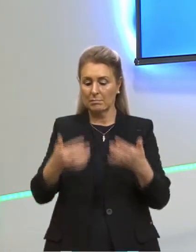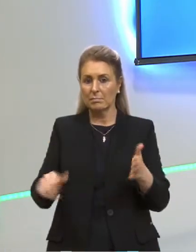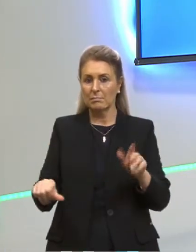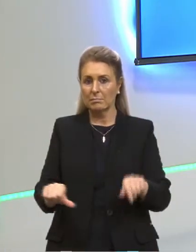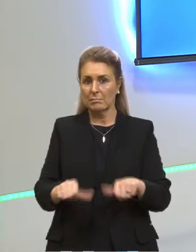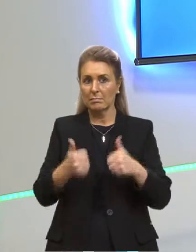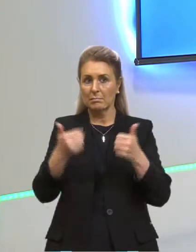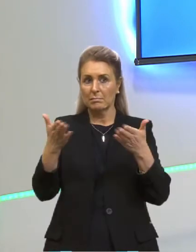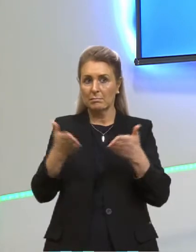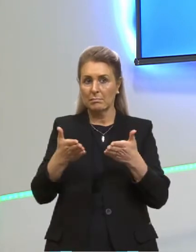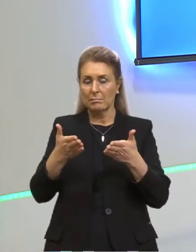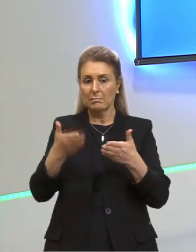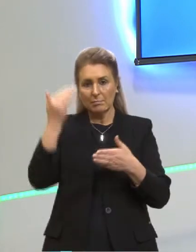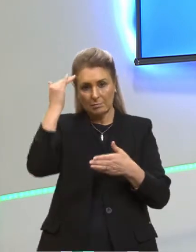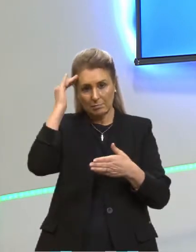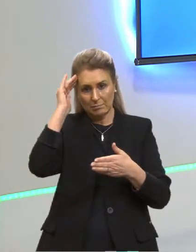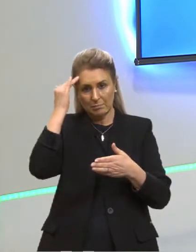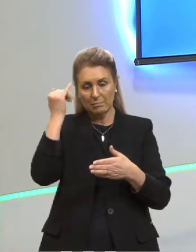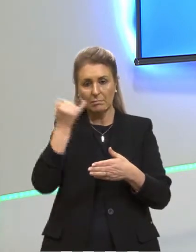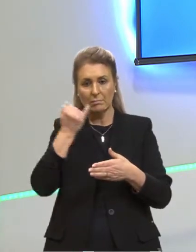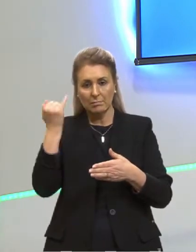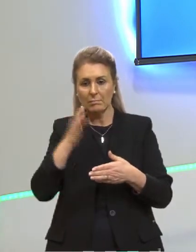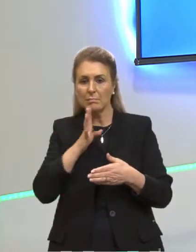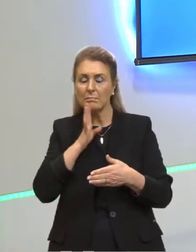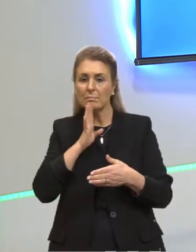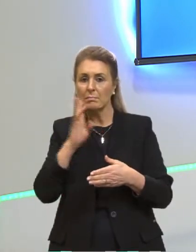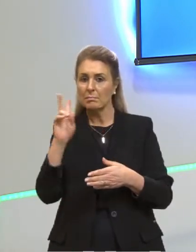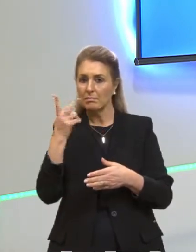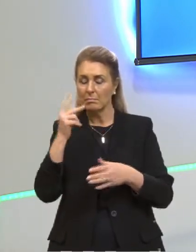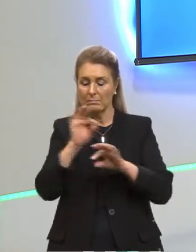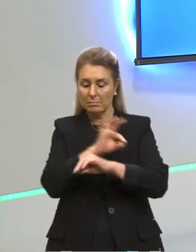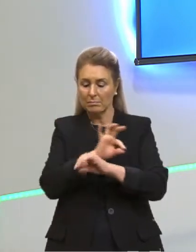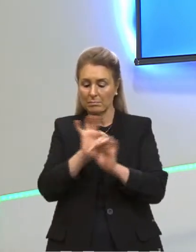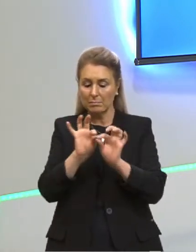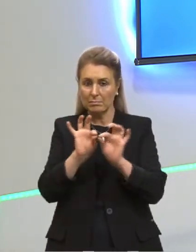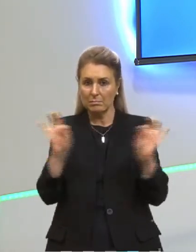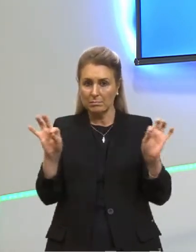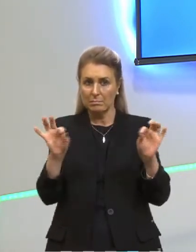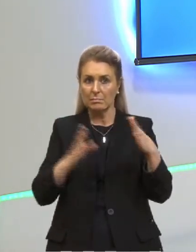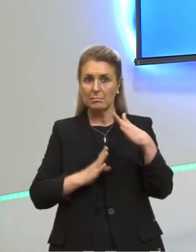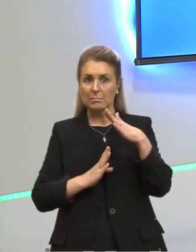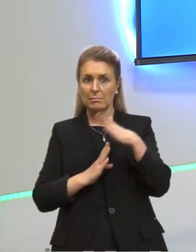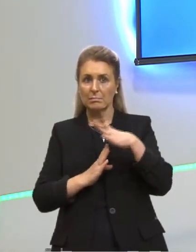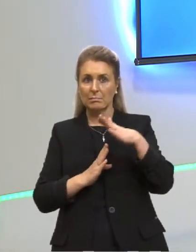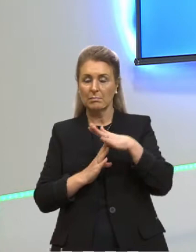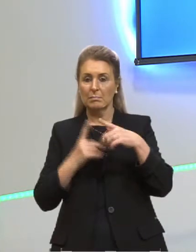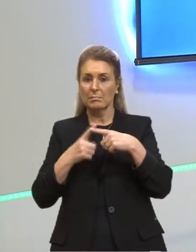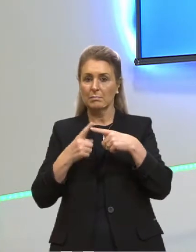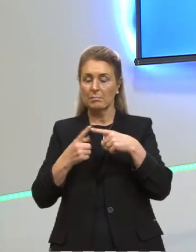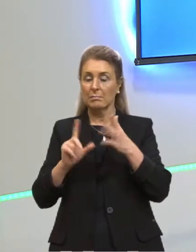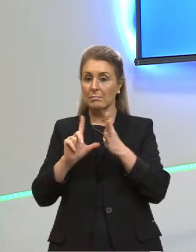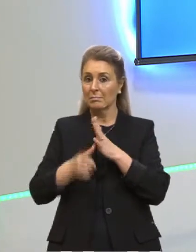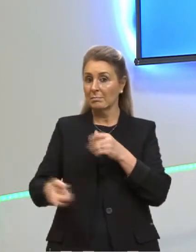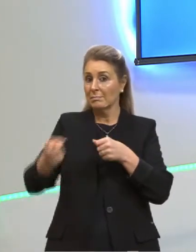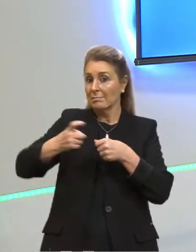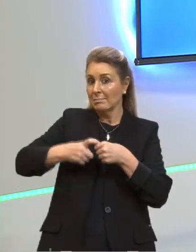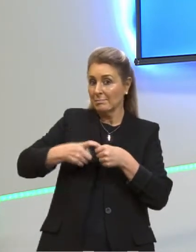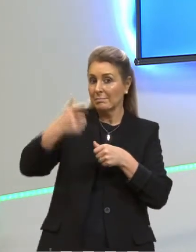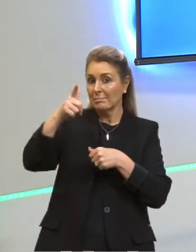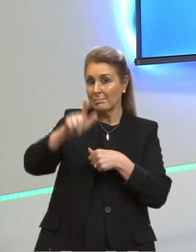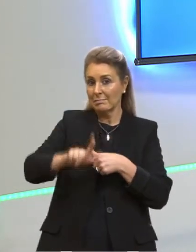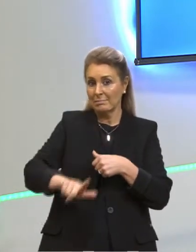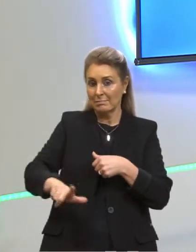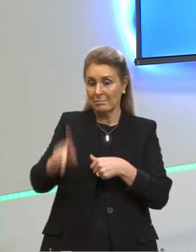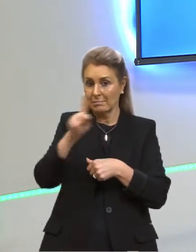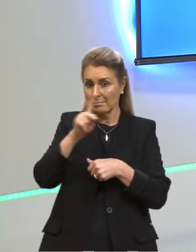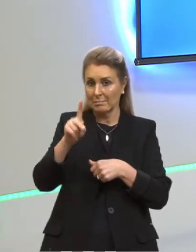conheçam essa história, conheçam a linha do tempo, porque ela vai voltar aqui na aula. Eu vou